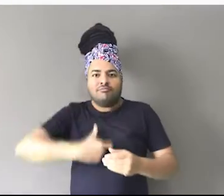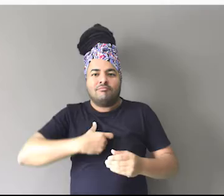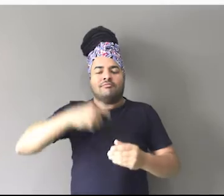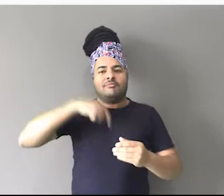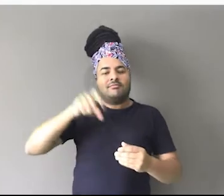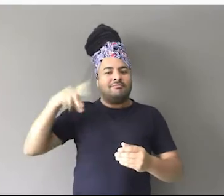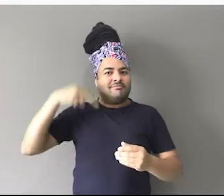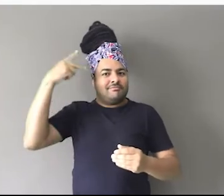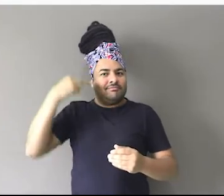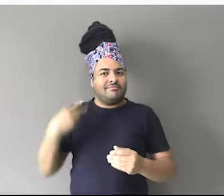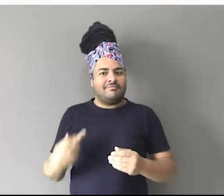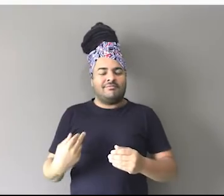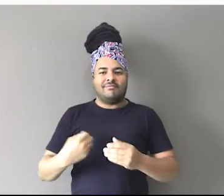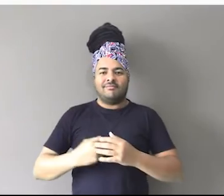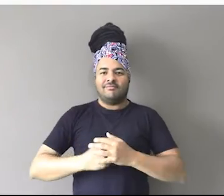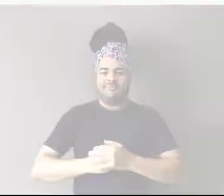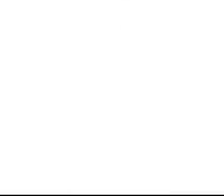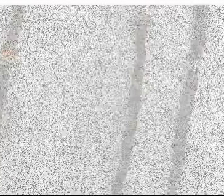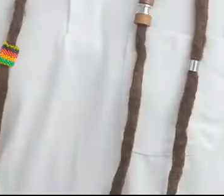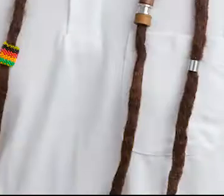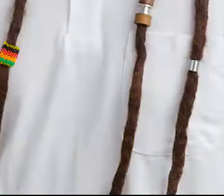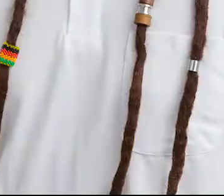vote 13500 Alexandre Chendó.